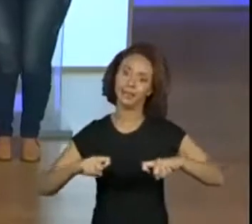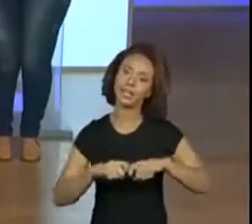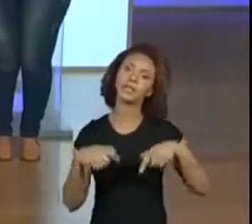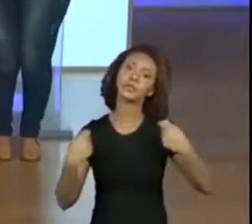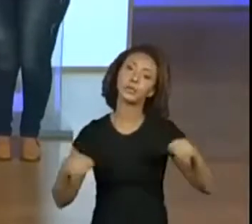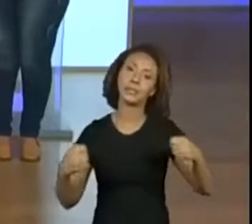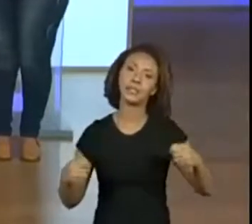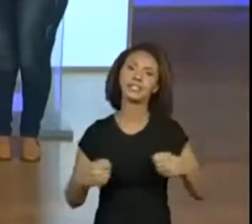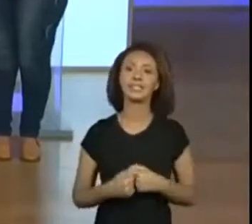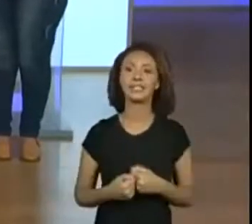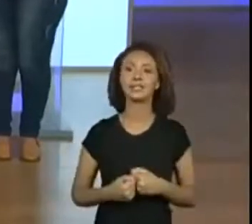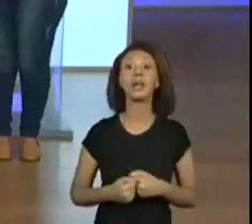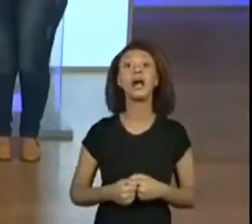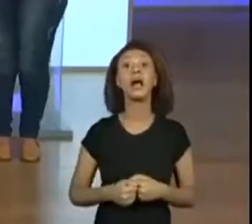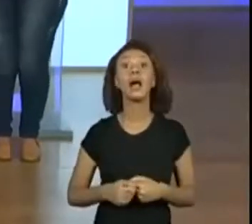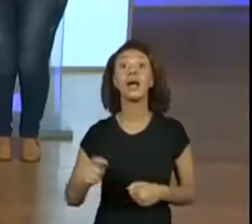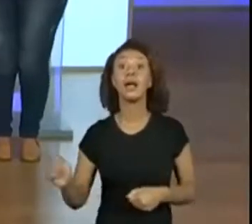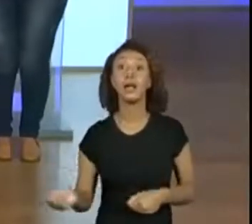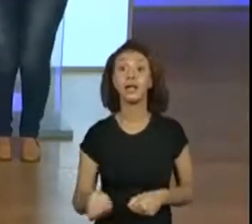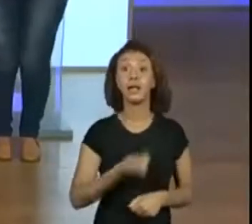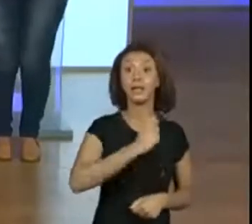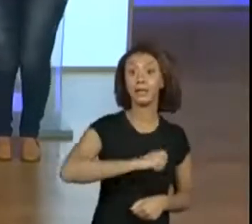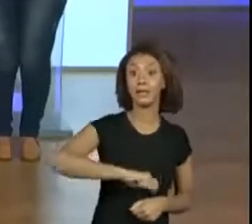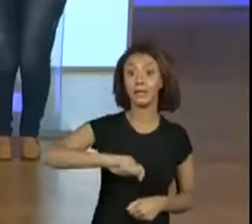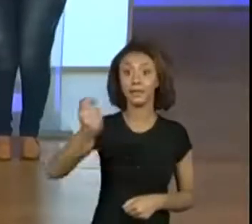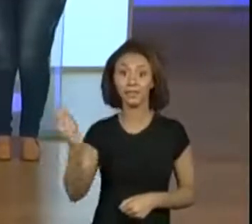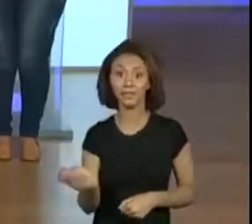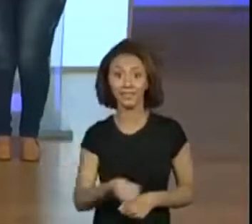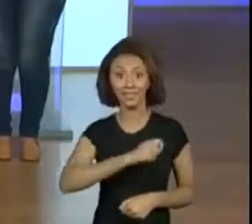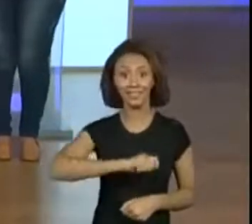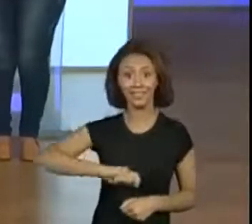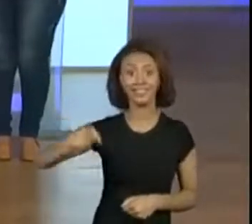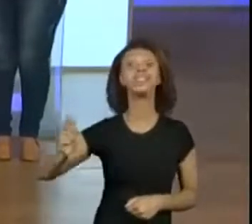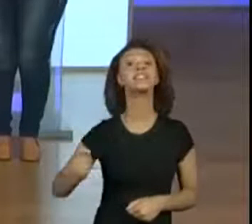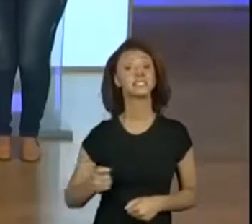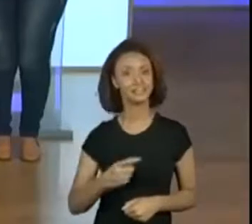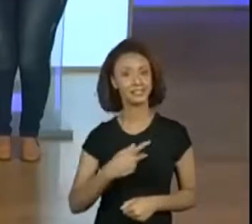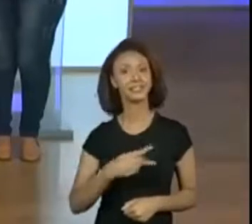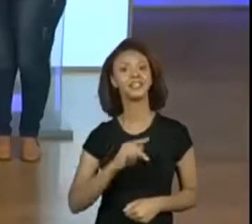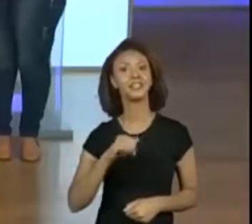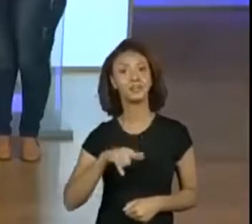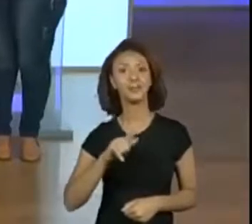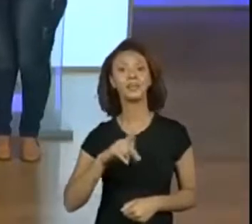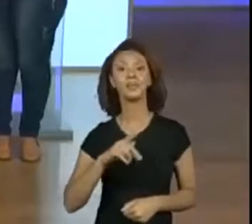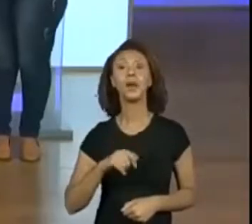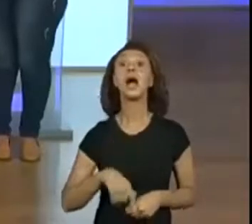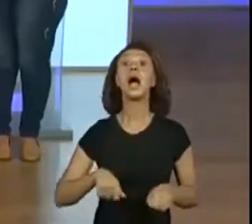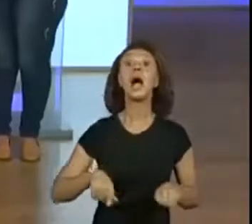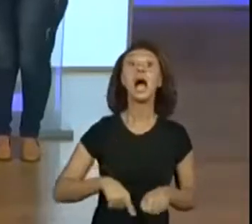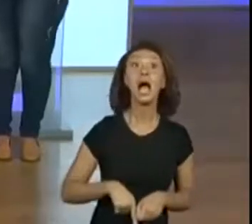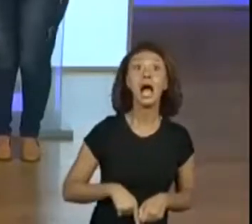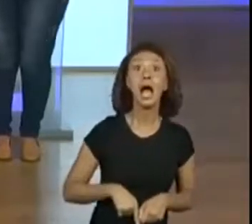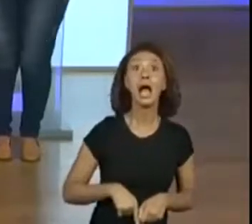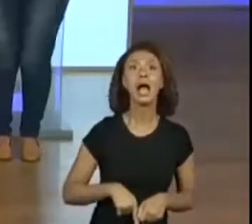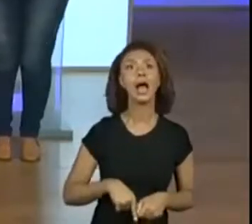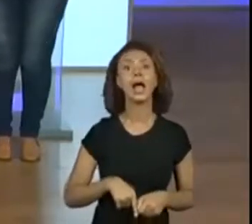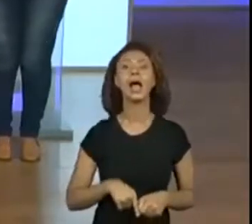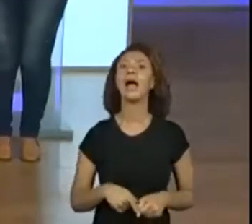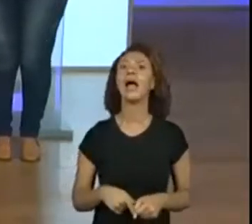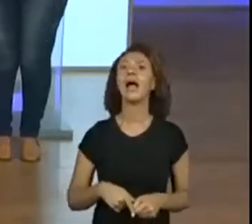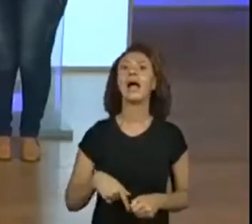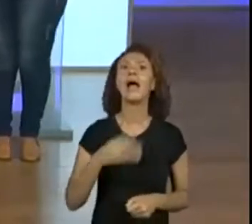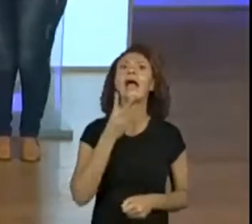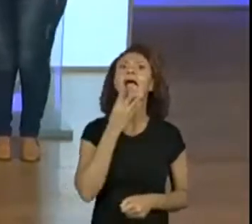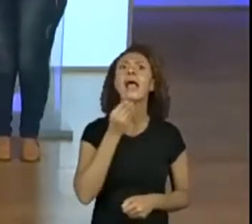Exatamente. Ó, pingue-pongue, gente precisa das raquetes. Raquetes. E da bolinha. Cabra cega. Cabra cega. gente